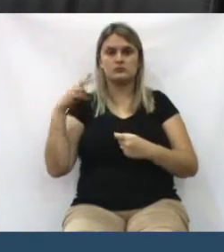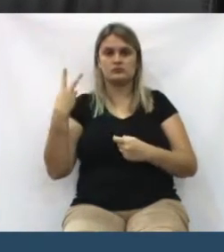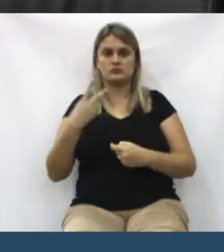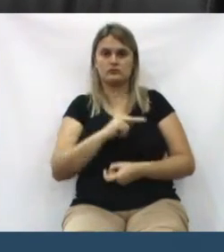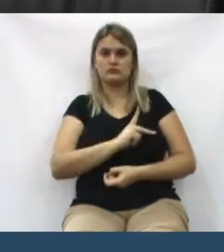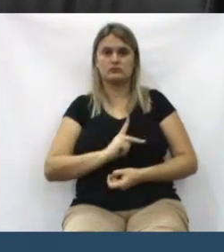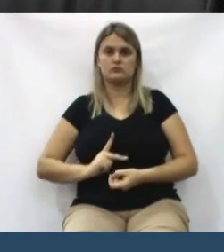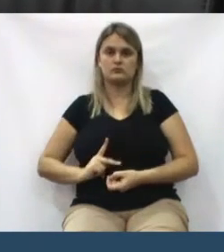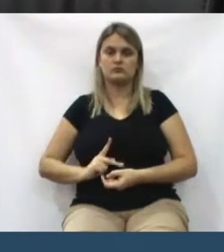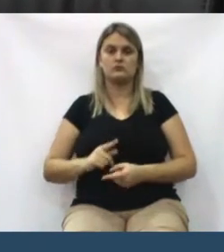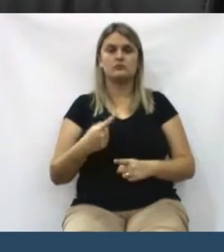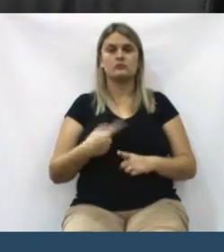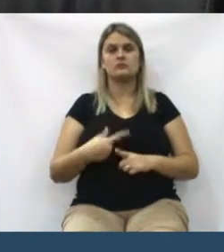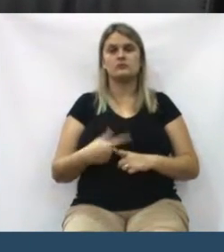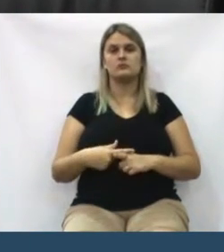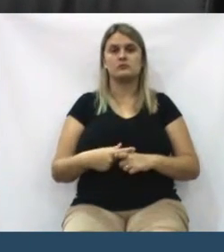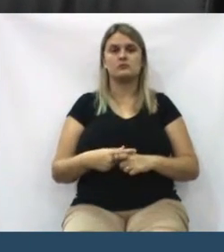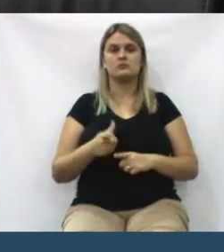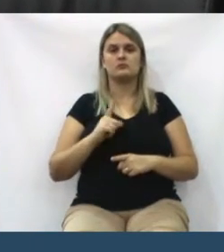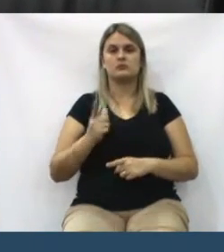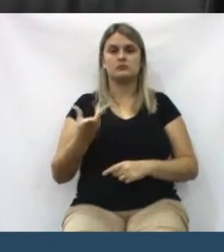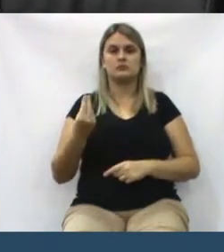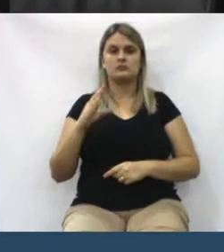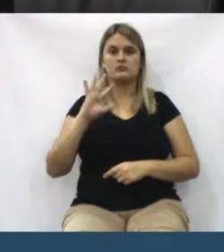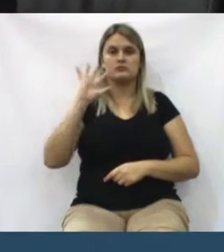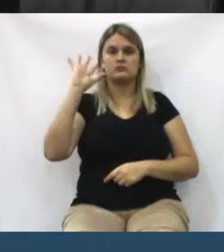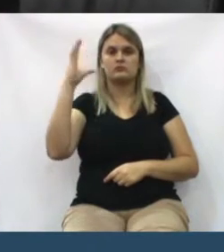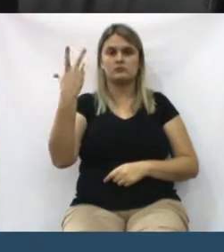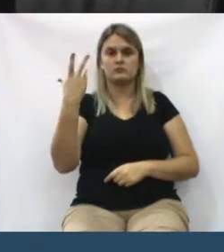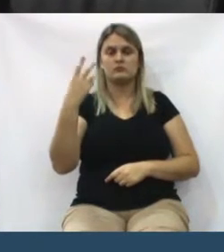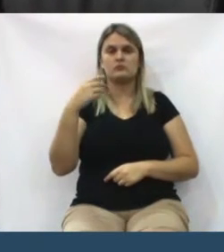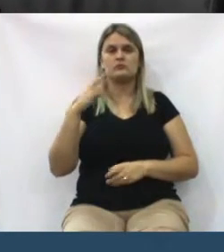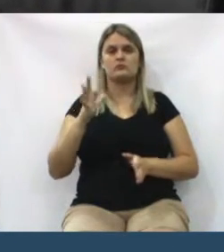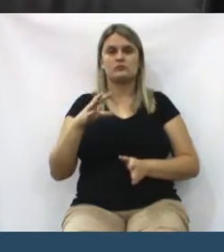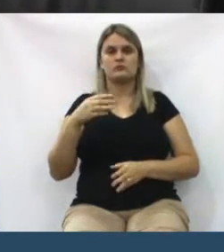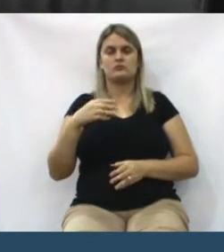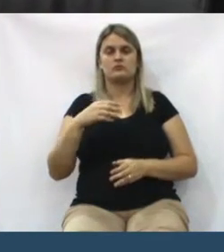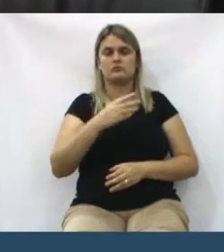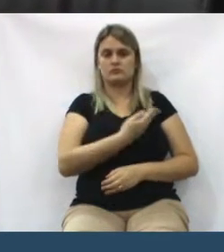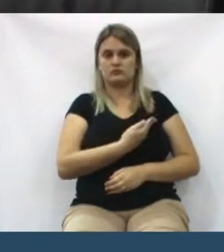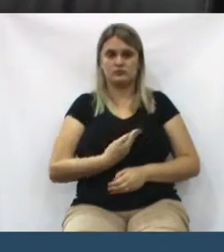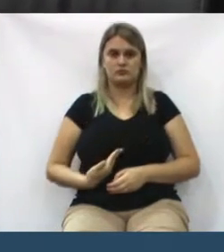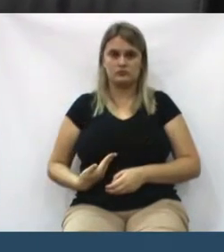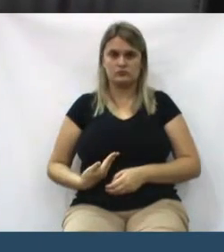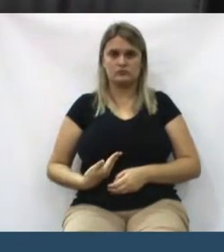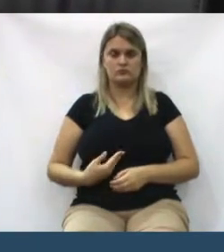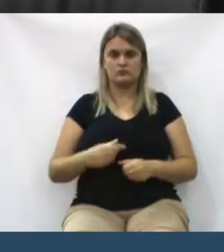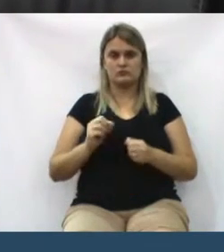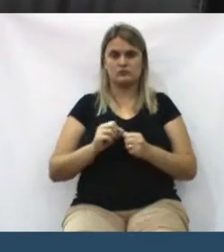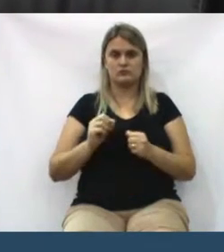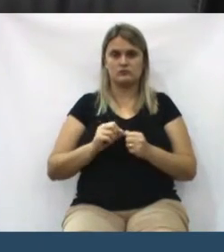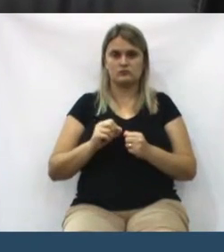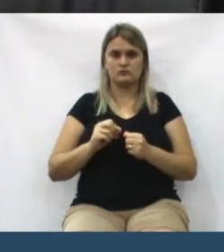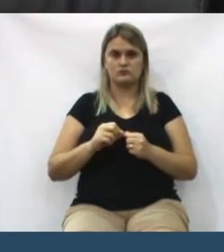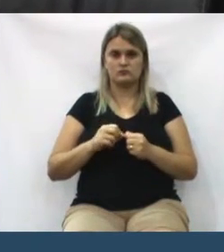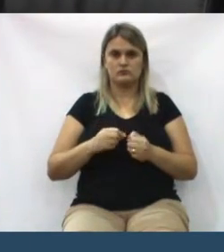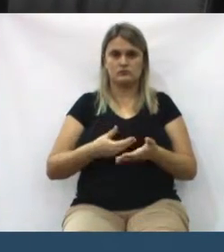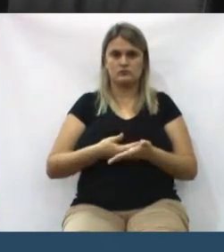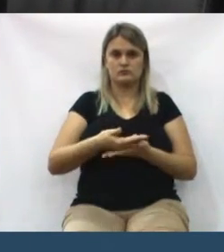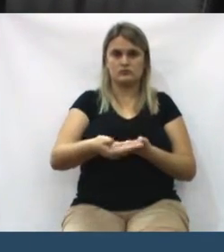porque está ocorrendo nas três esferas de governo de repassar para